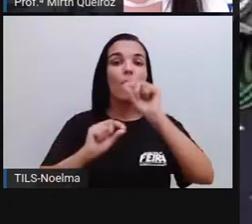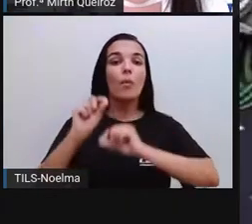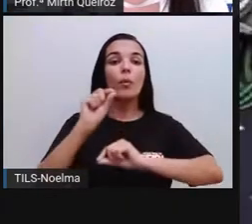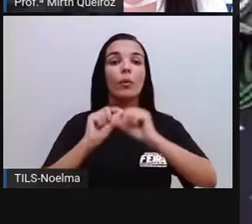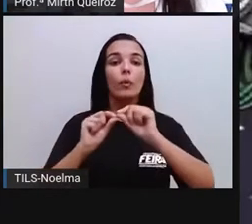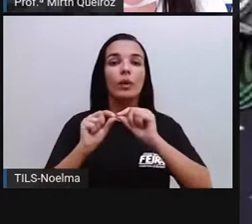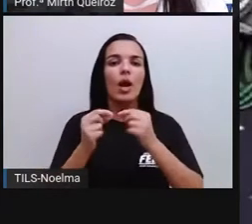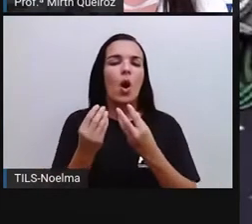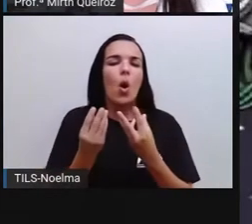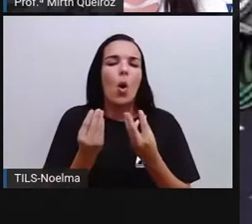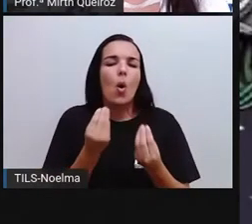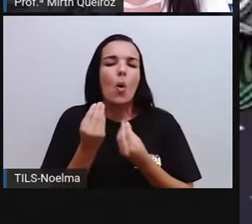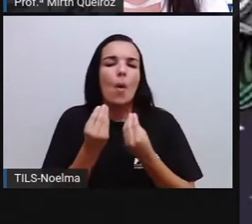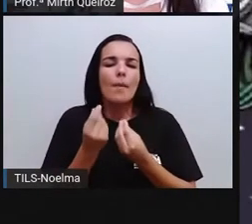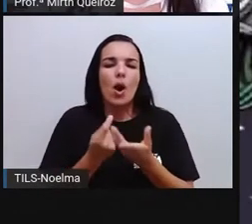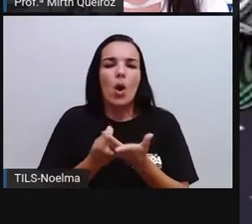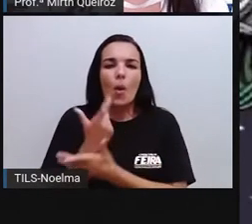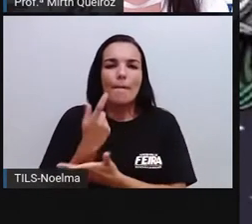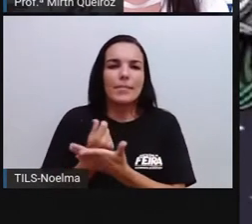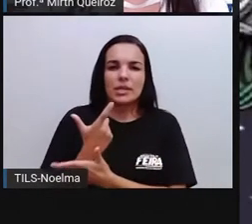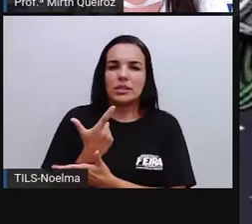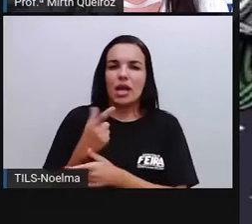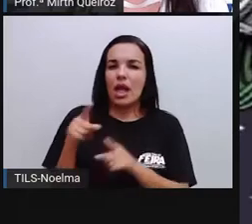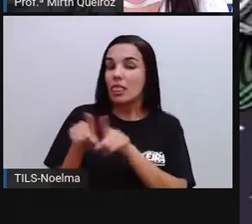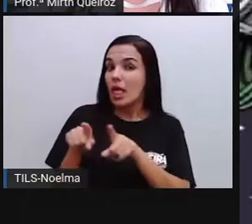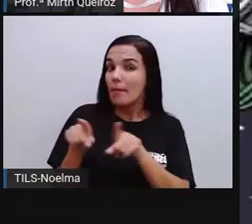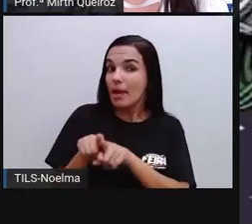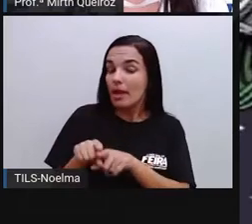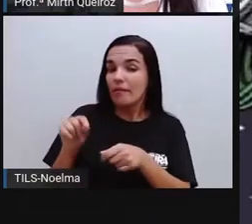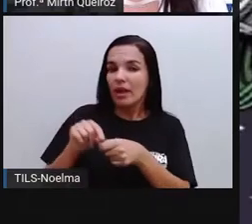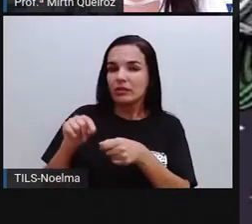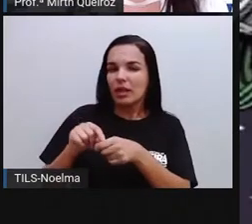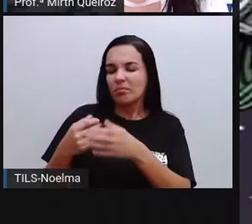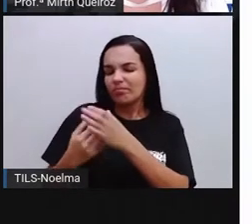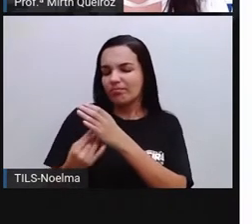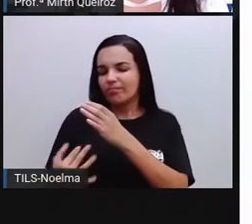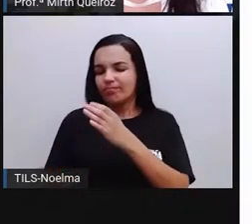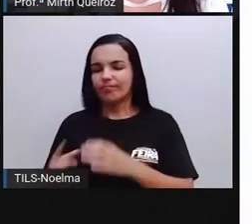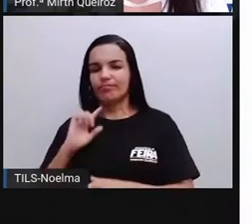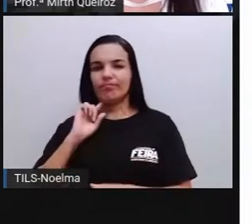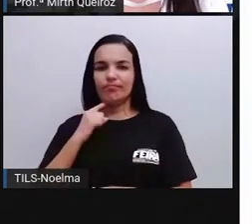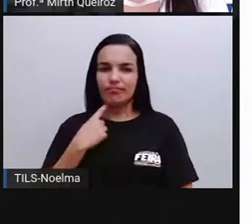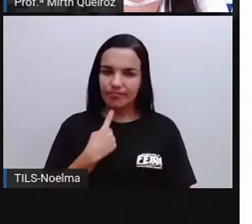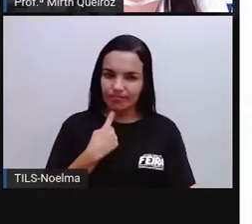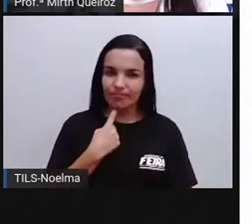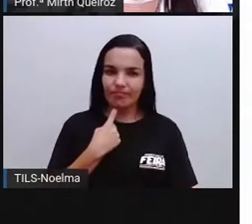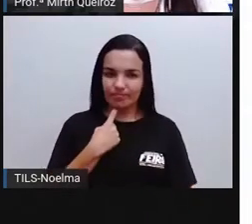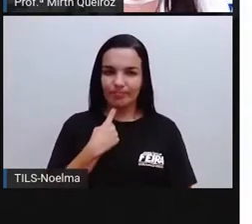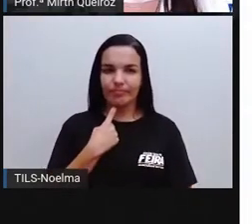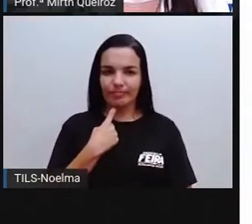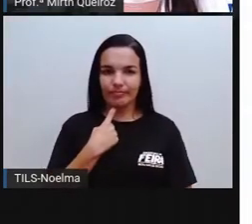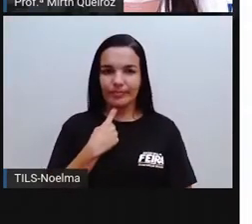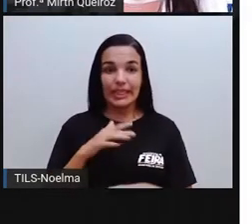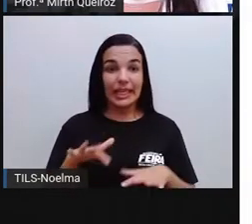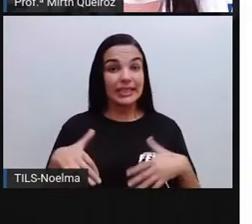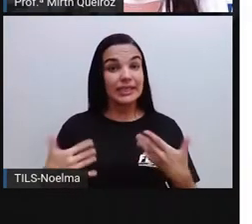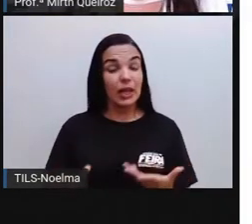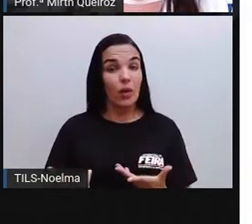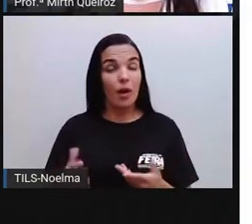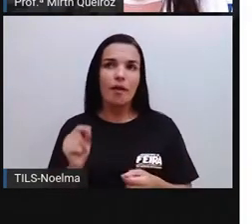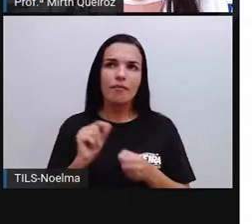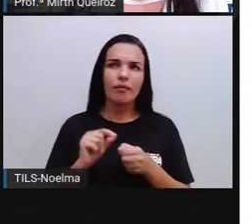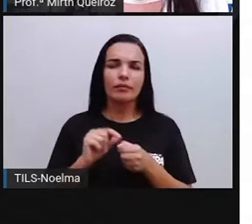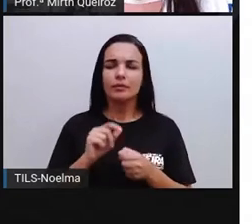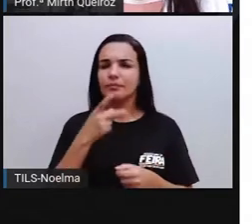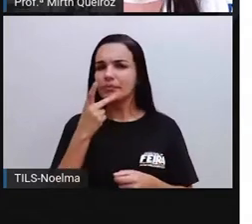consumismo, produção de resíduos e consumismo. E, por falar em